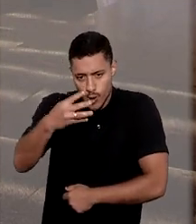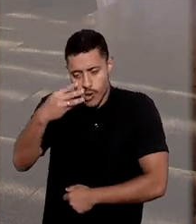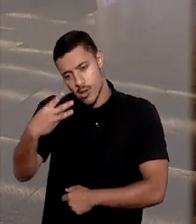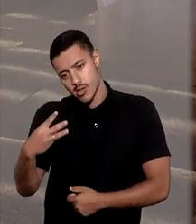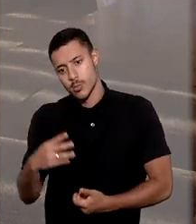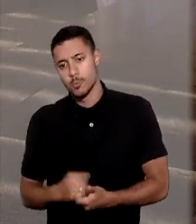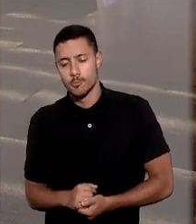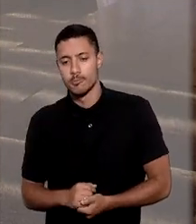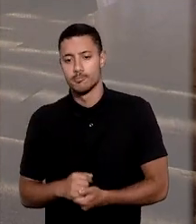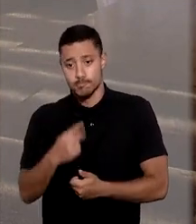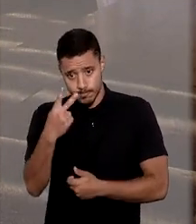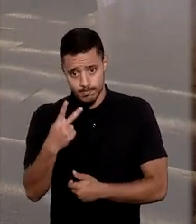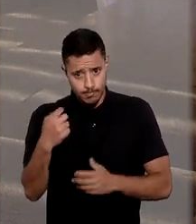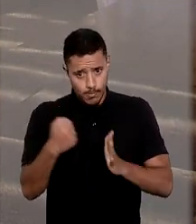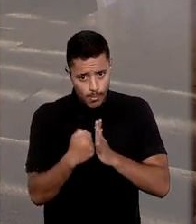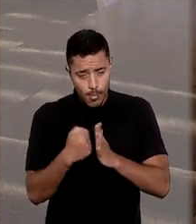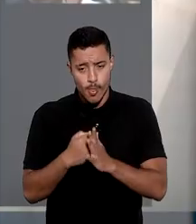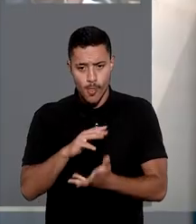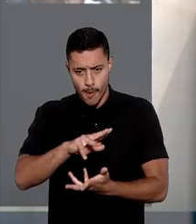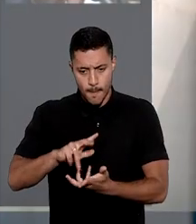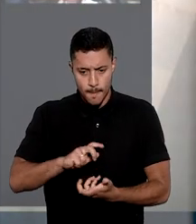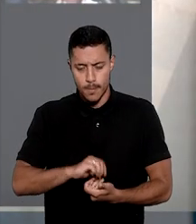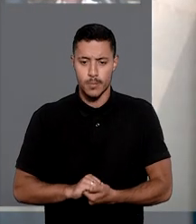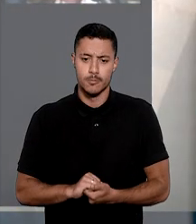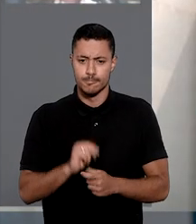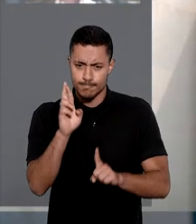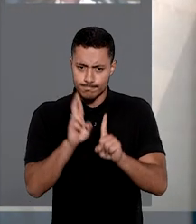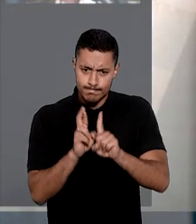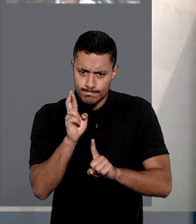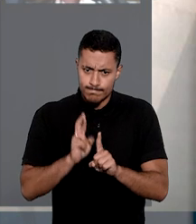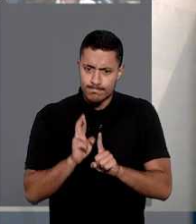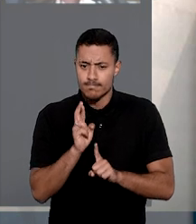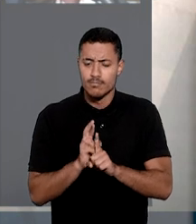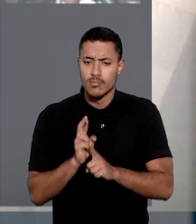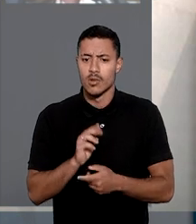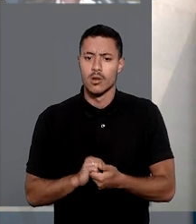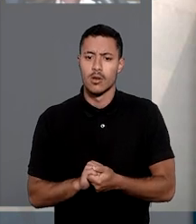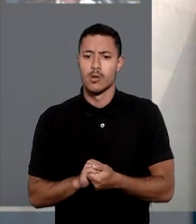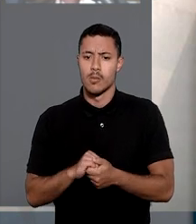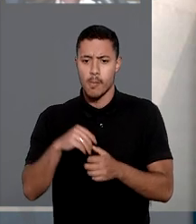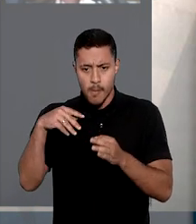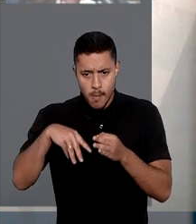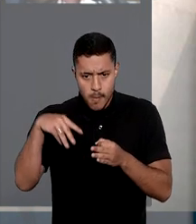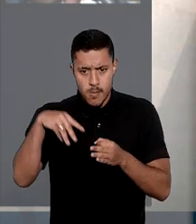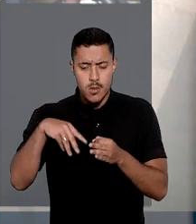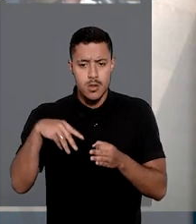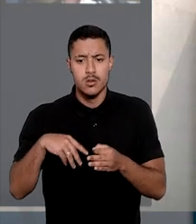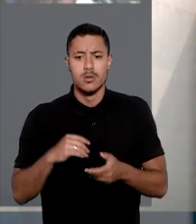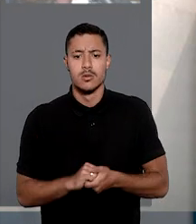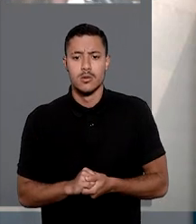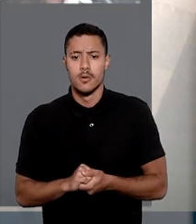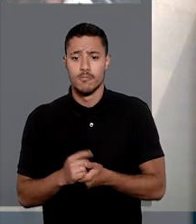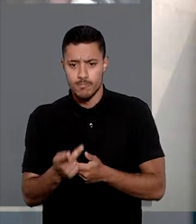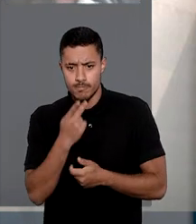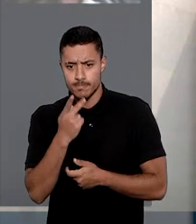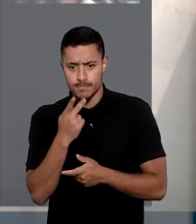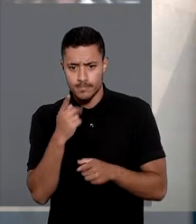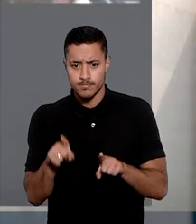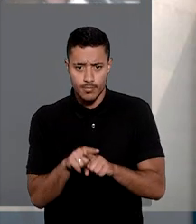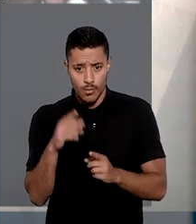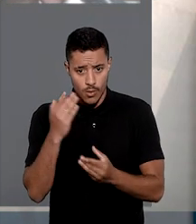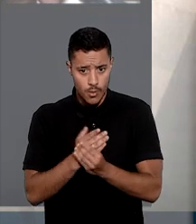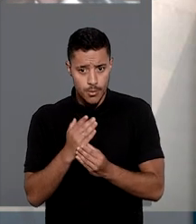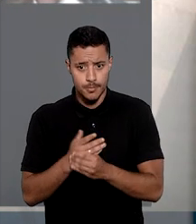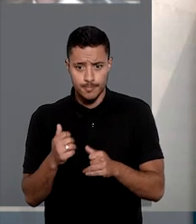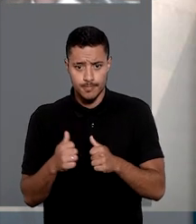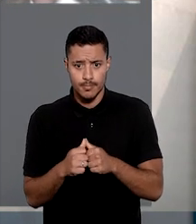durante a Segunda Guerra Mundial. O relator dos recursos no STJ, ministro Luiz Felipe Salomão, destacou que os processos